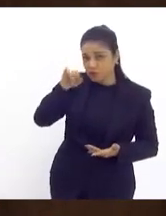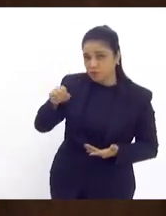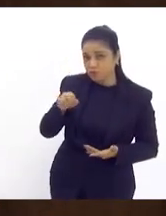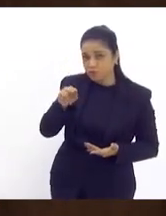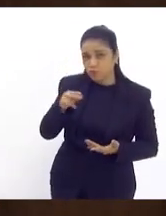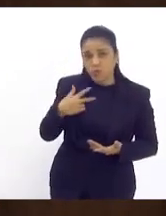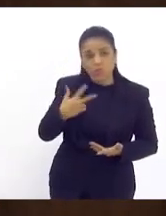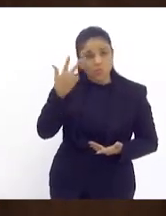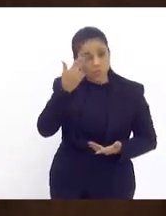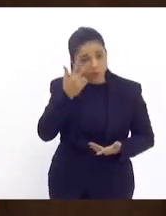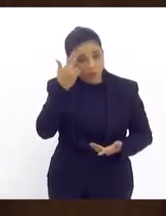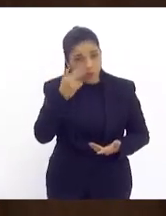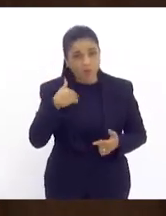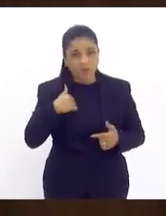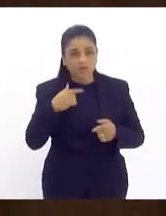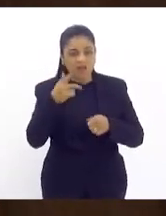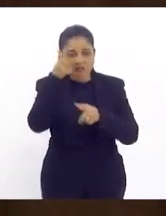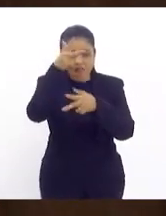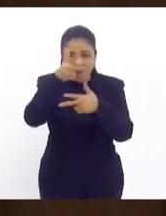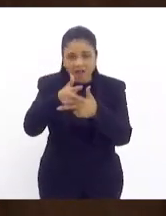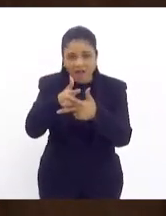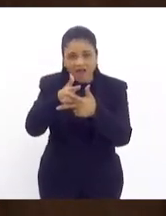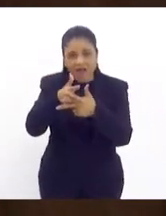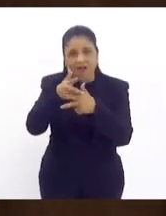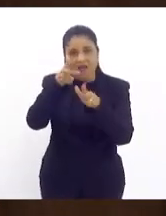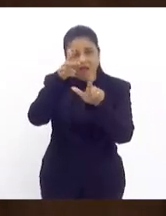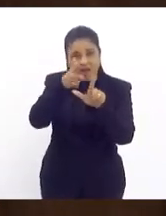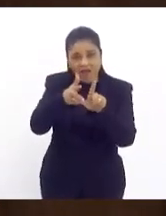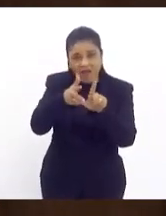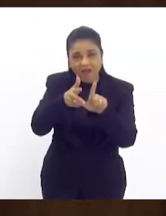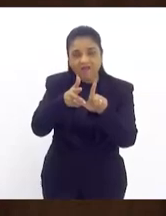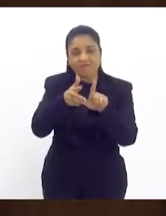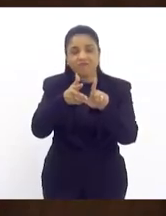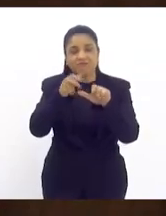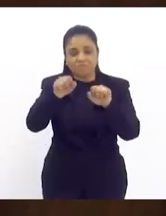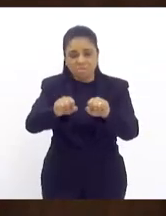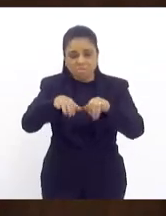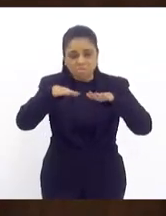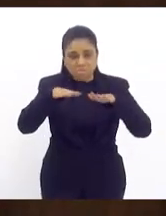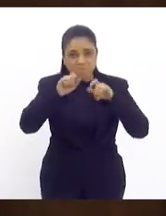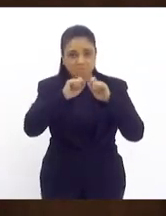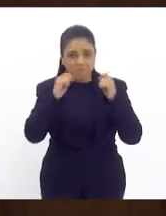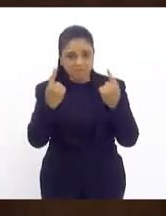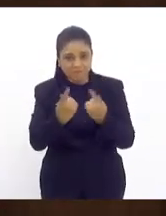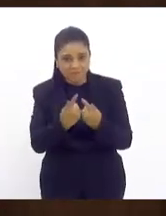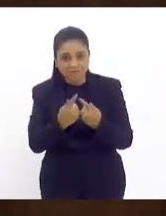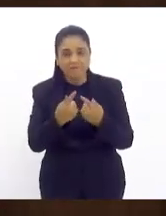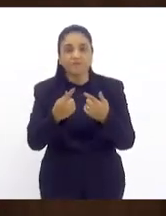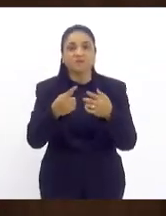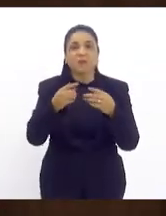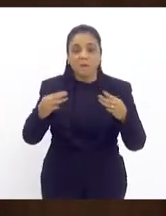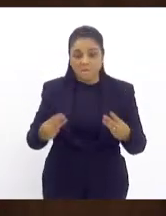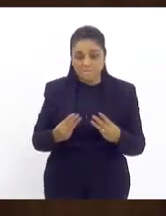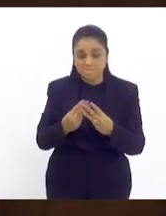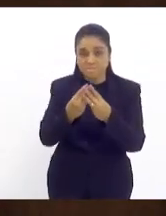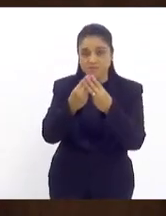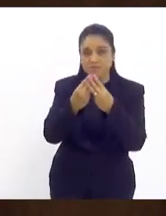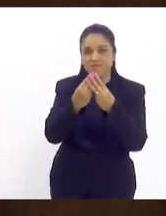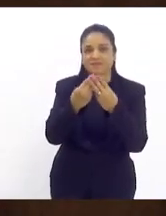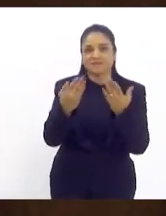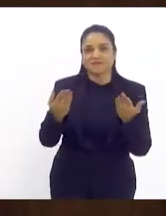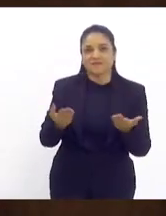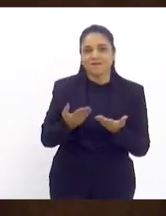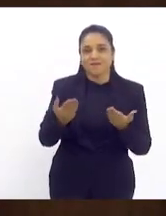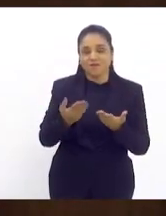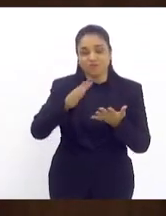ambientes nas nossas lives em plenário na missa que assistimos hoje com o Dom Agani ver a tradução